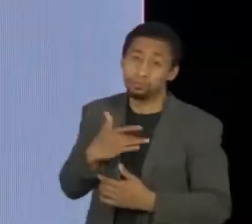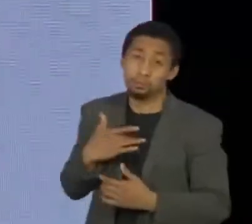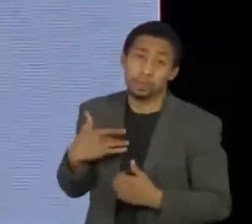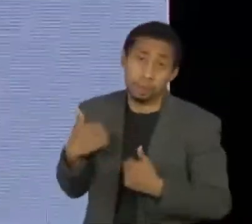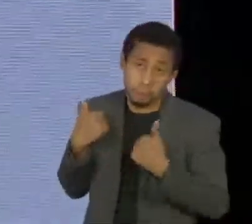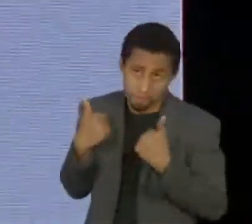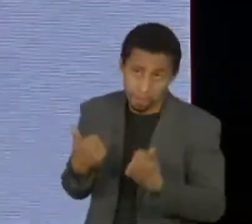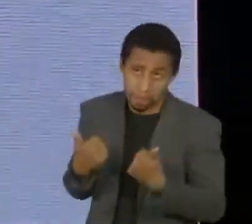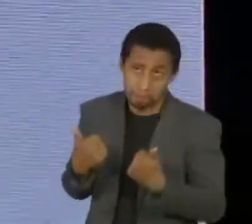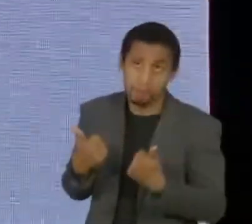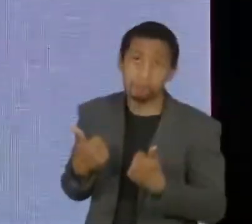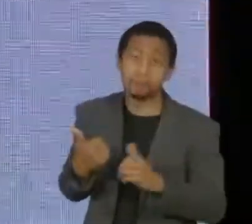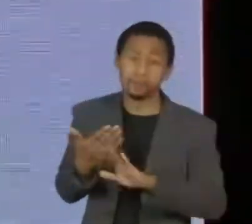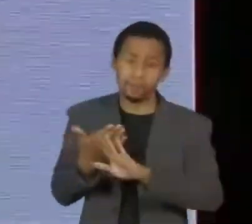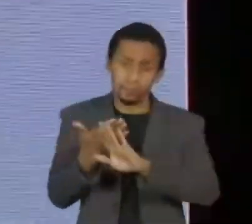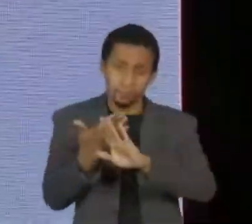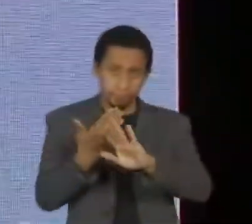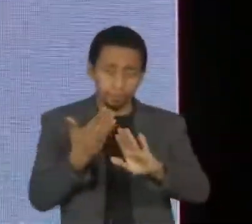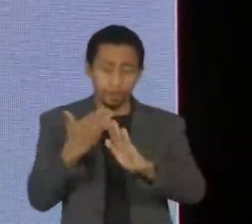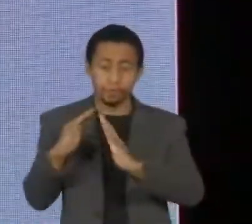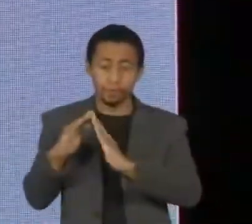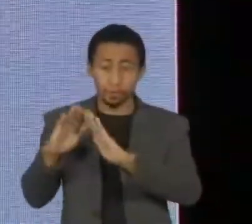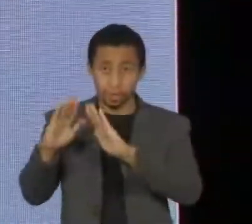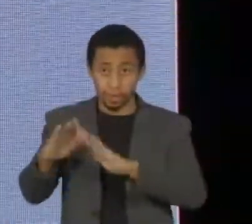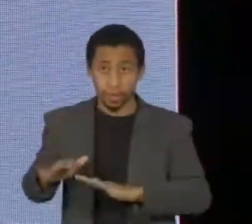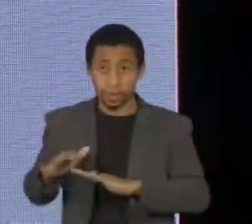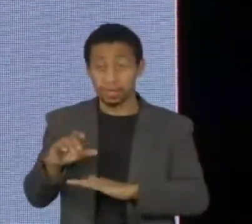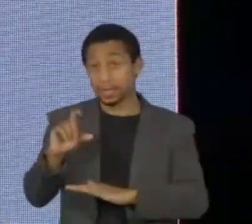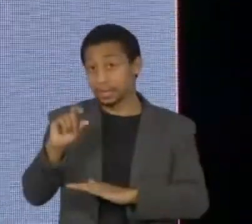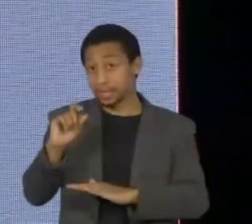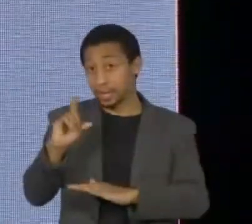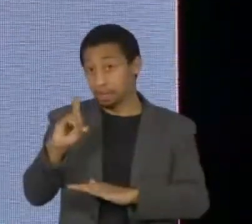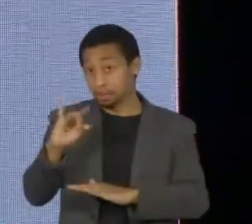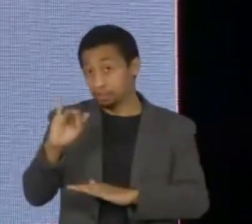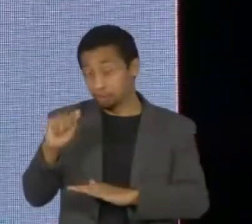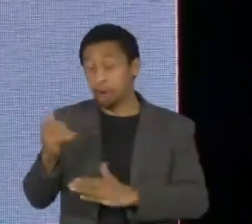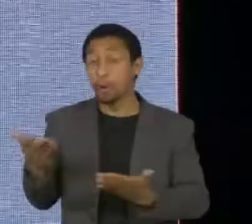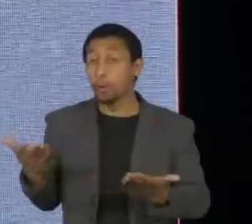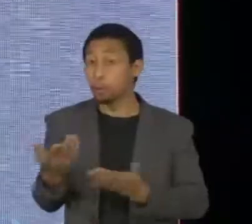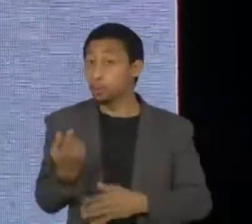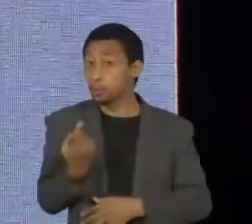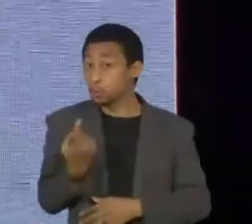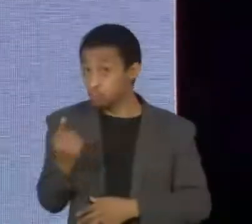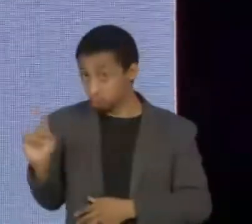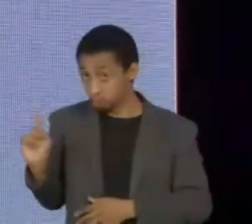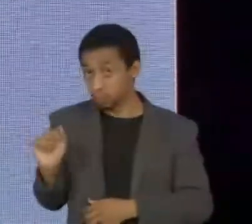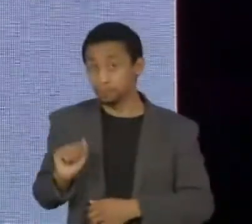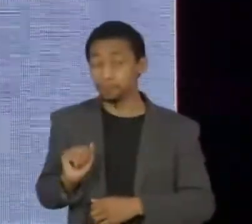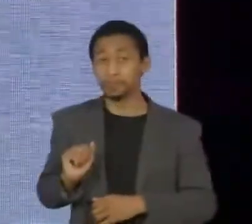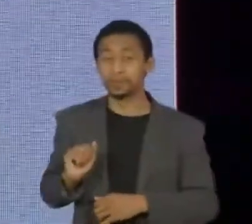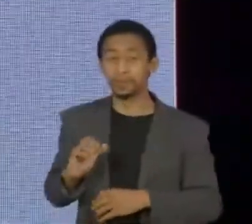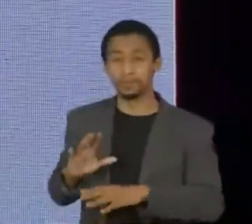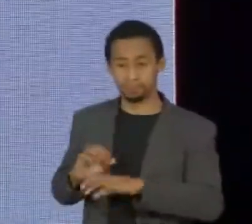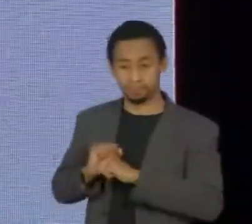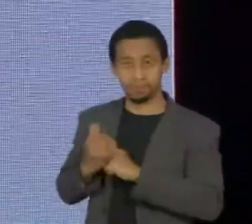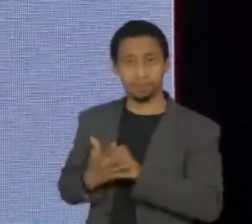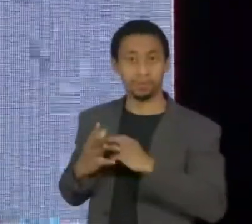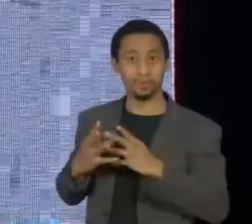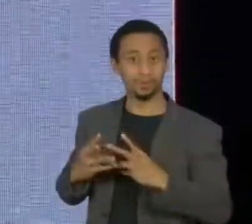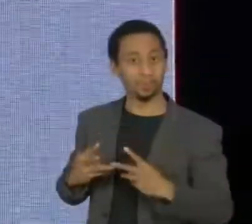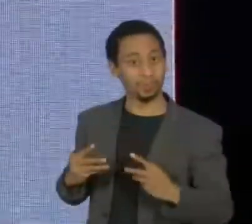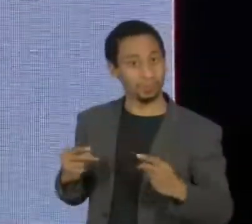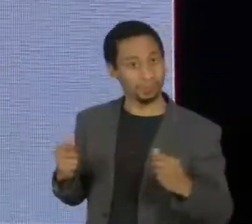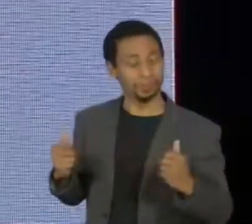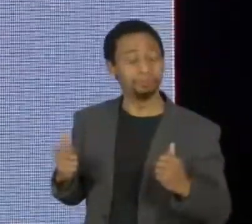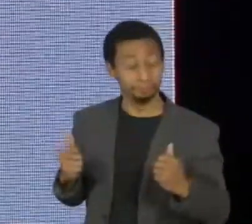cumprimos o isolamento de 10 dias, hoje é o último dia desse isolamento e não temos mais a COVID. Uma